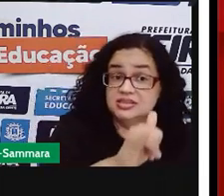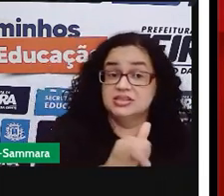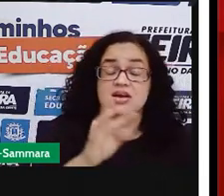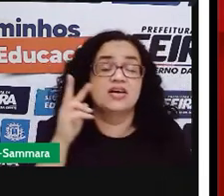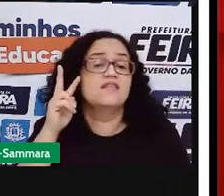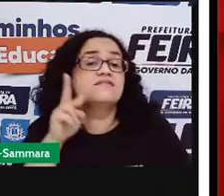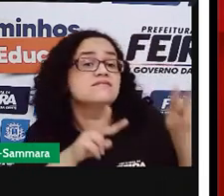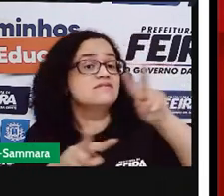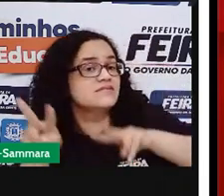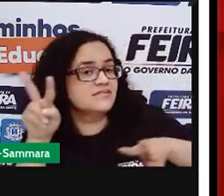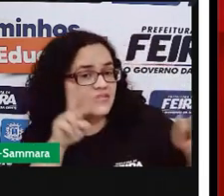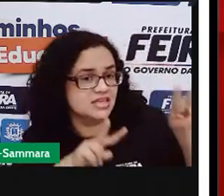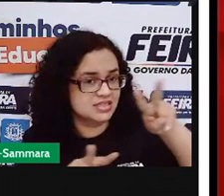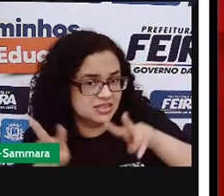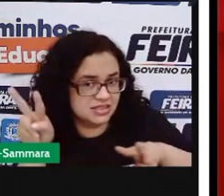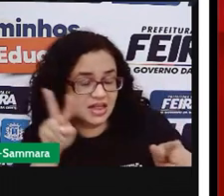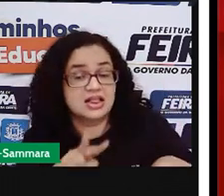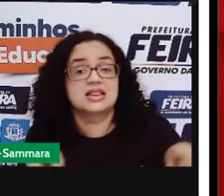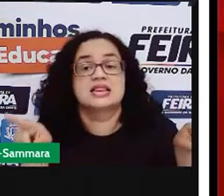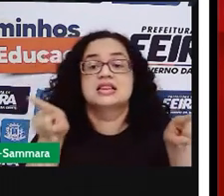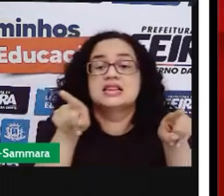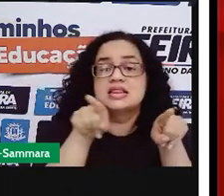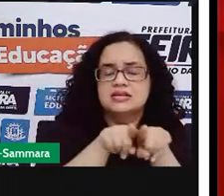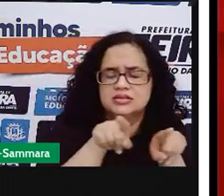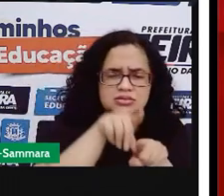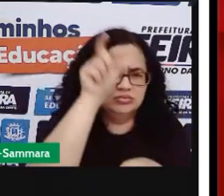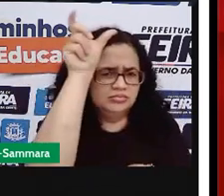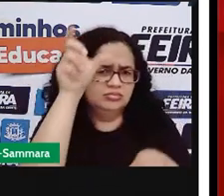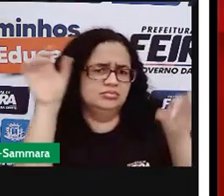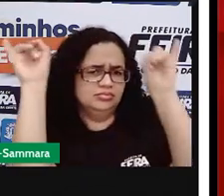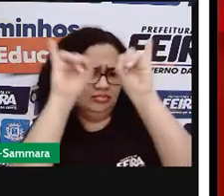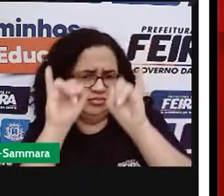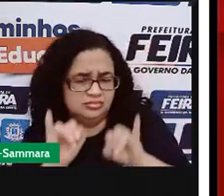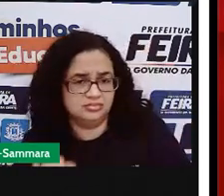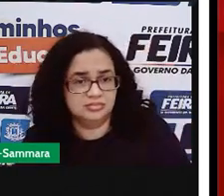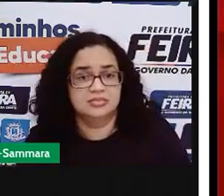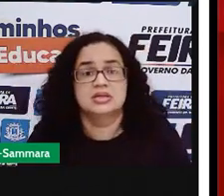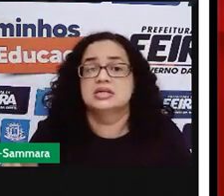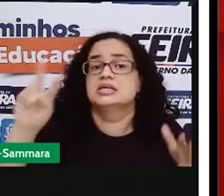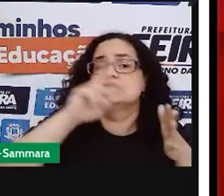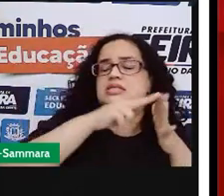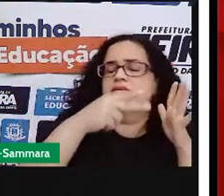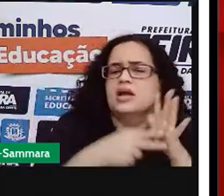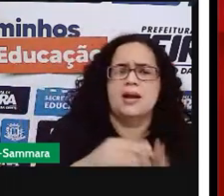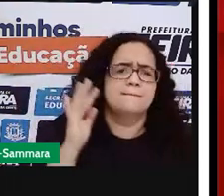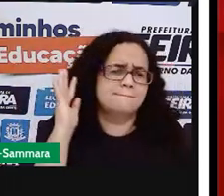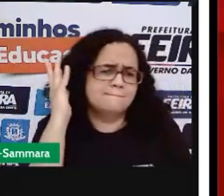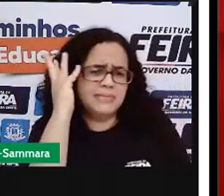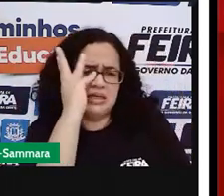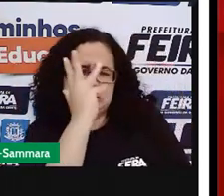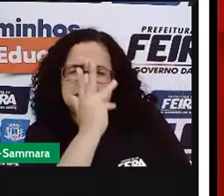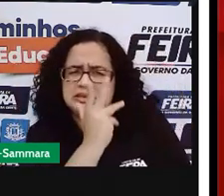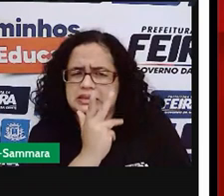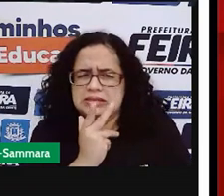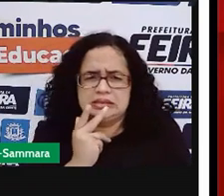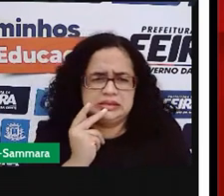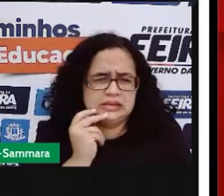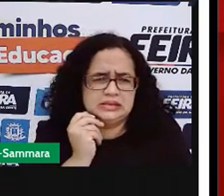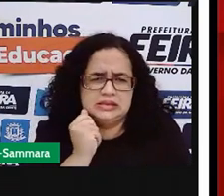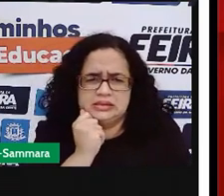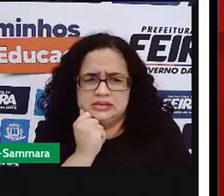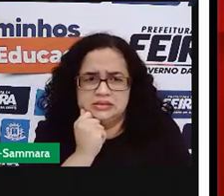visivamente. E também tem um valor estético. O valor estético significa beleza. Ele é bonito.